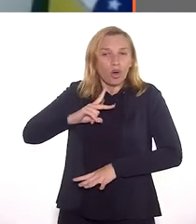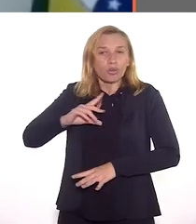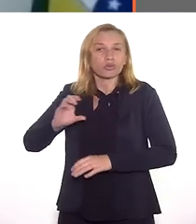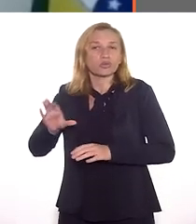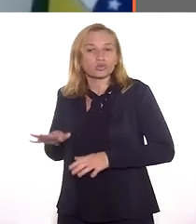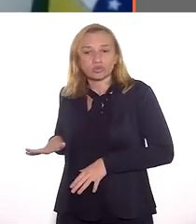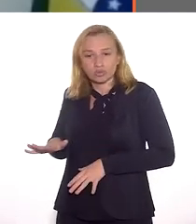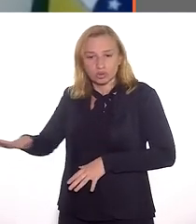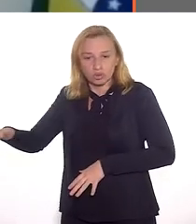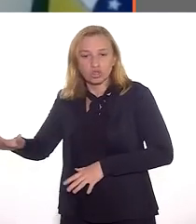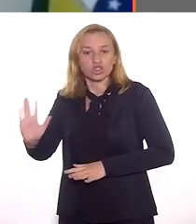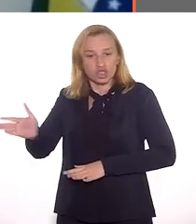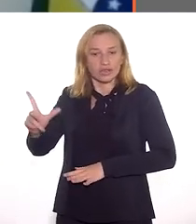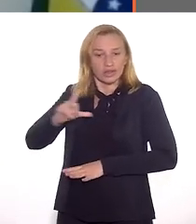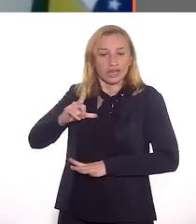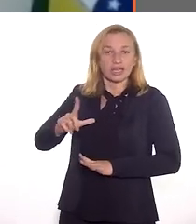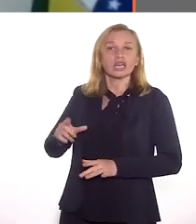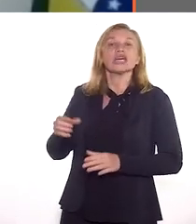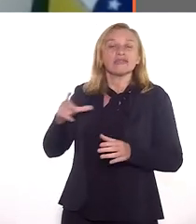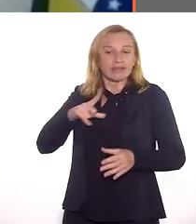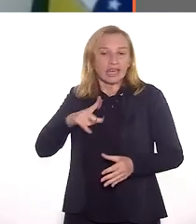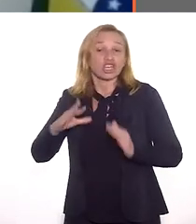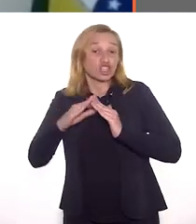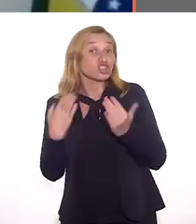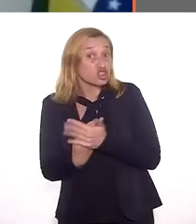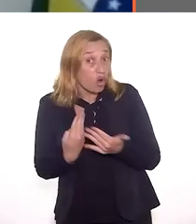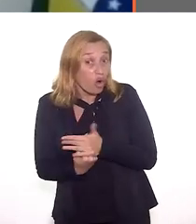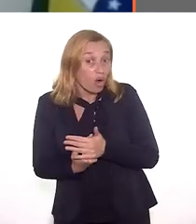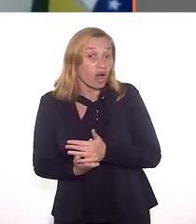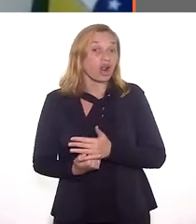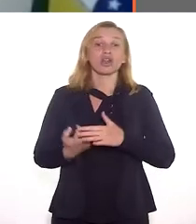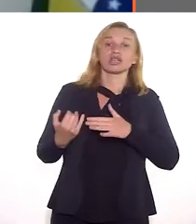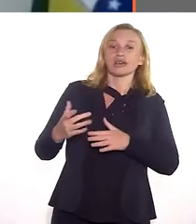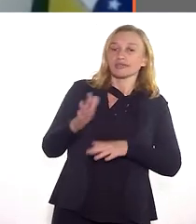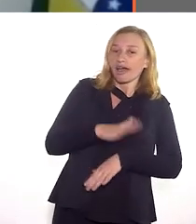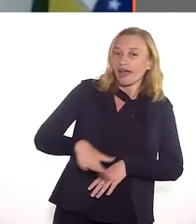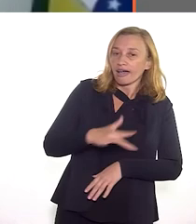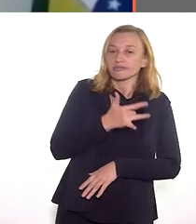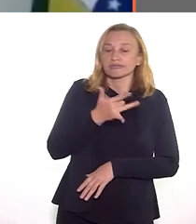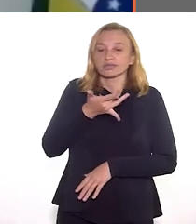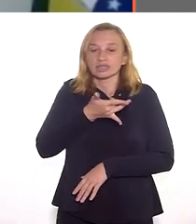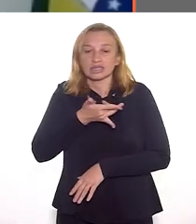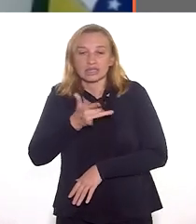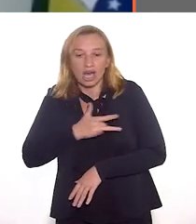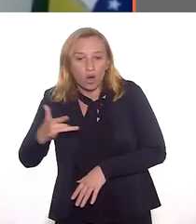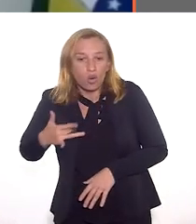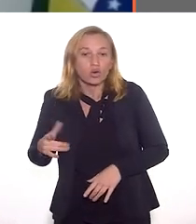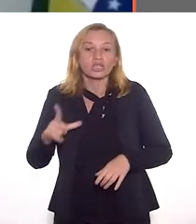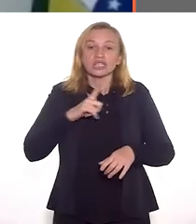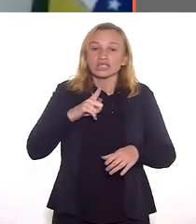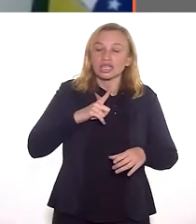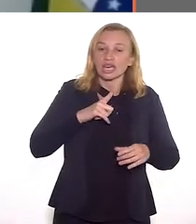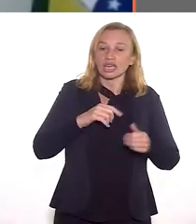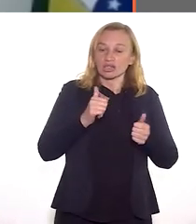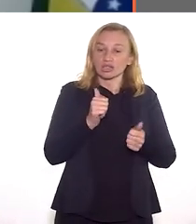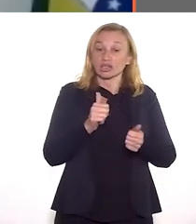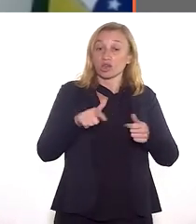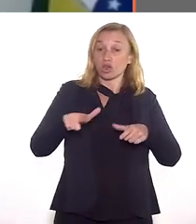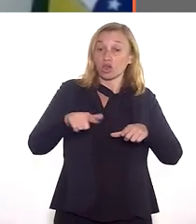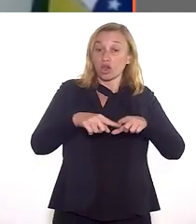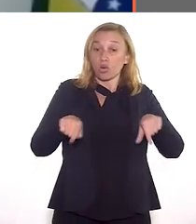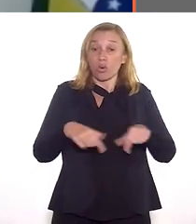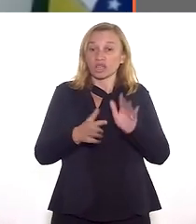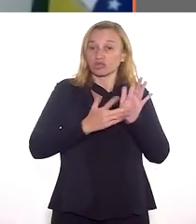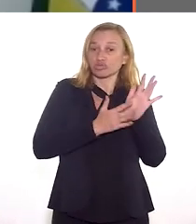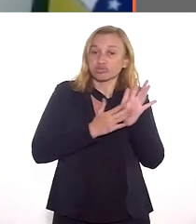de mão, ou coisas que a própria comunidade conseguiu construir. Então, você vai ver, tem escola, tem unidade de saúde, tem uma